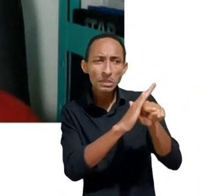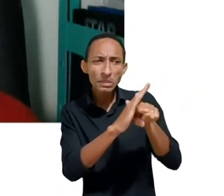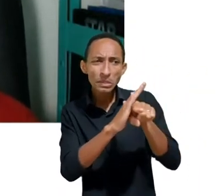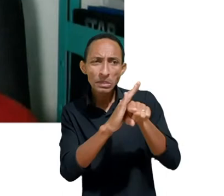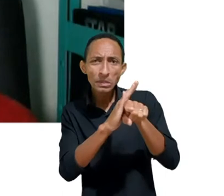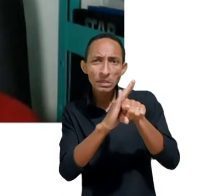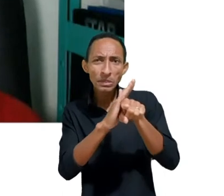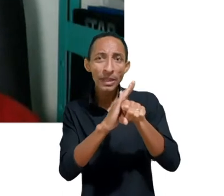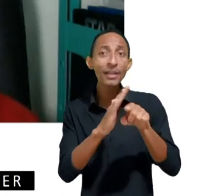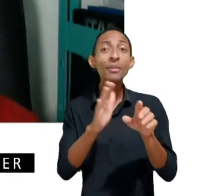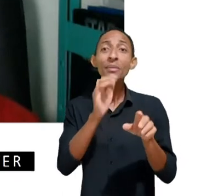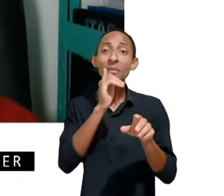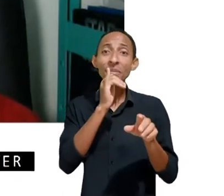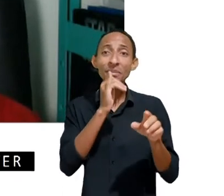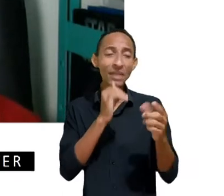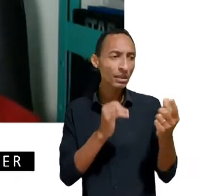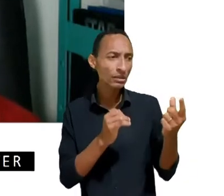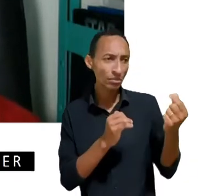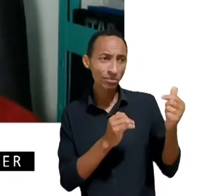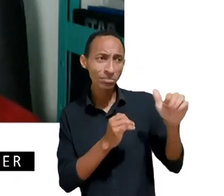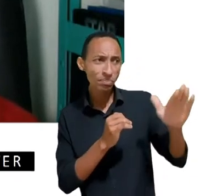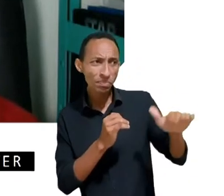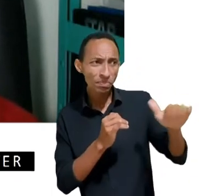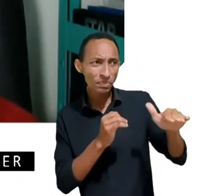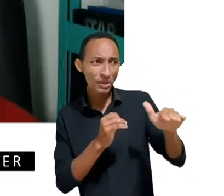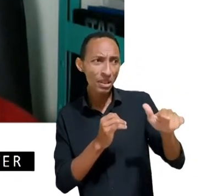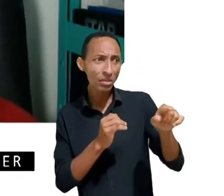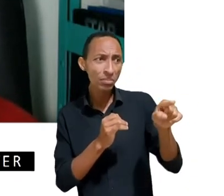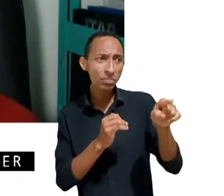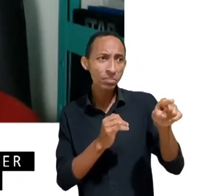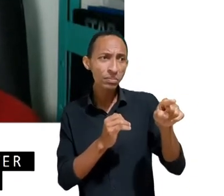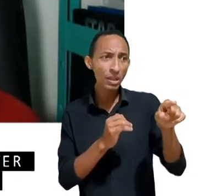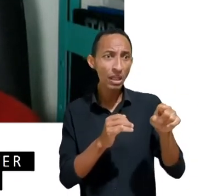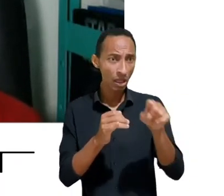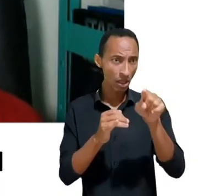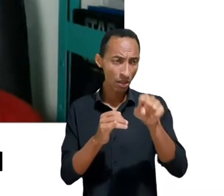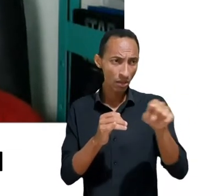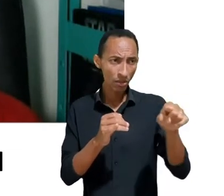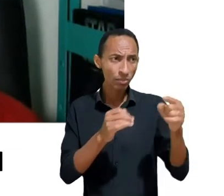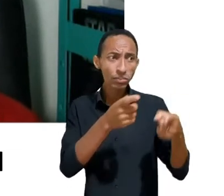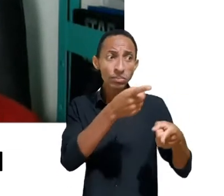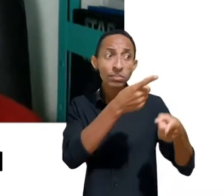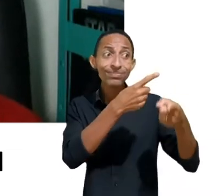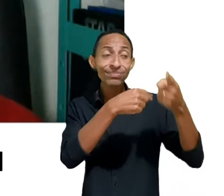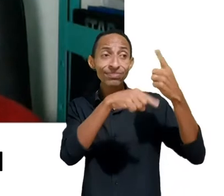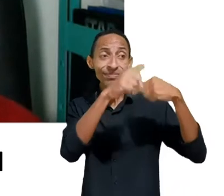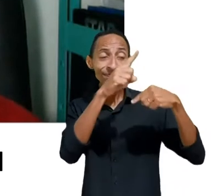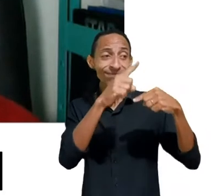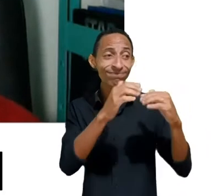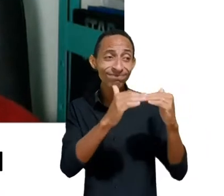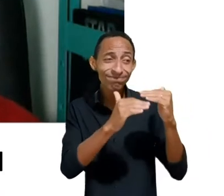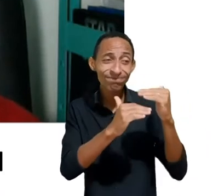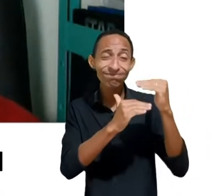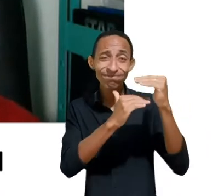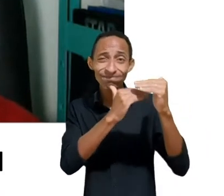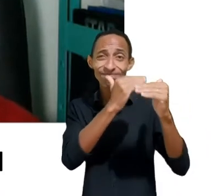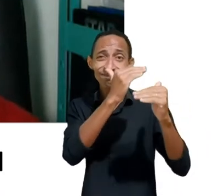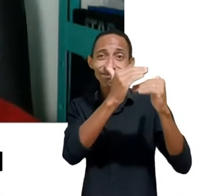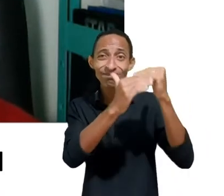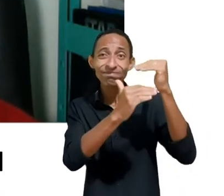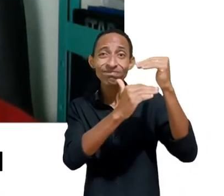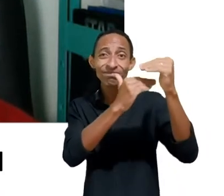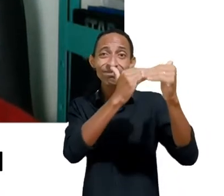acompanhamento em relação ao desenvolvimento das crianças, mas também a gente pode considerar que